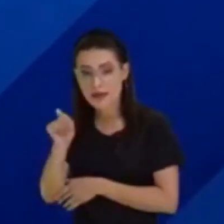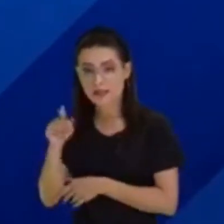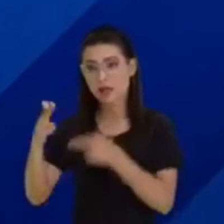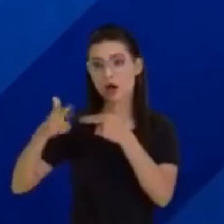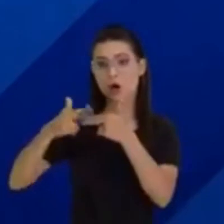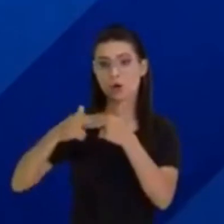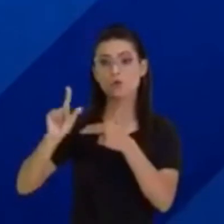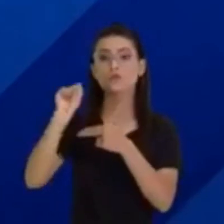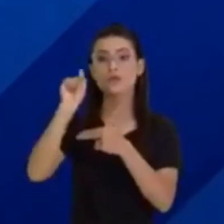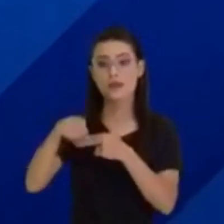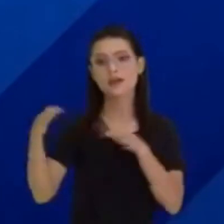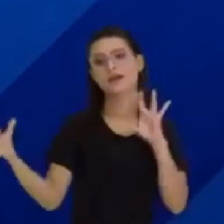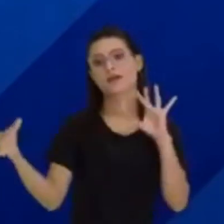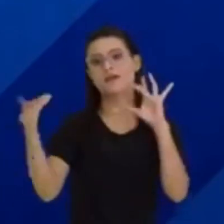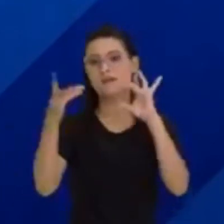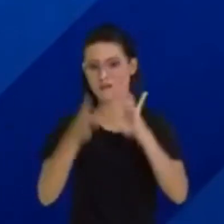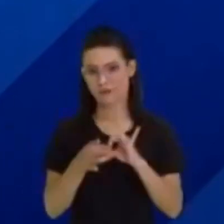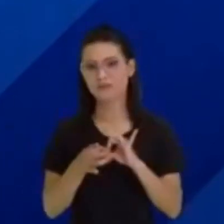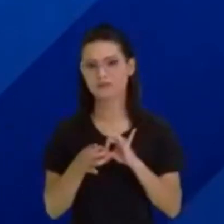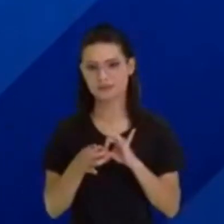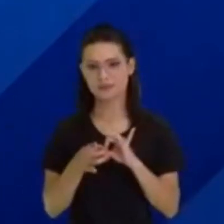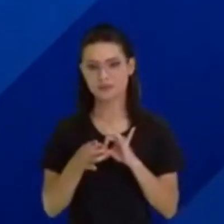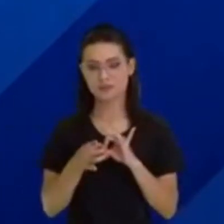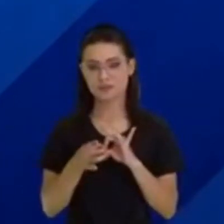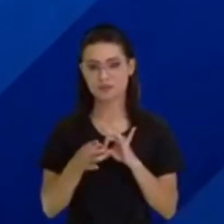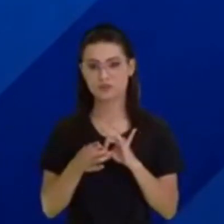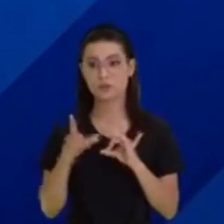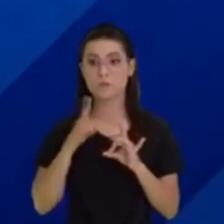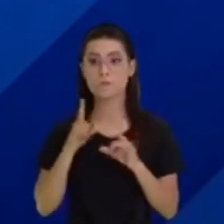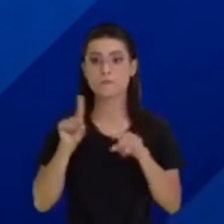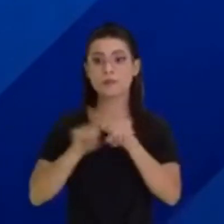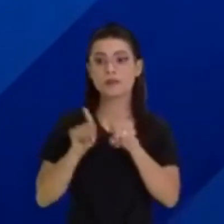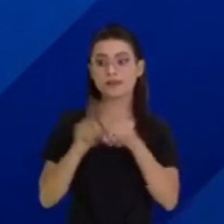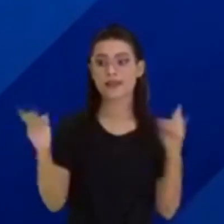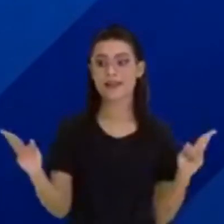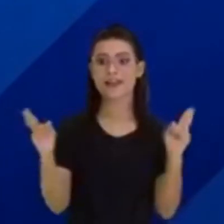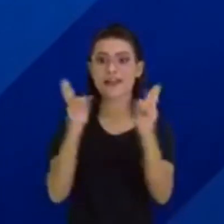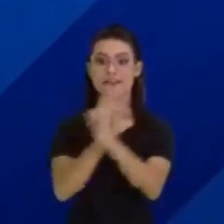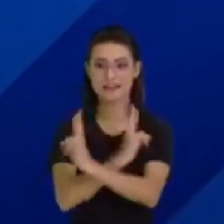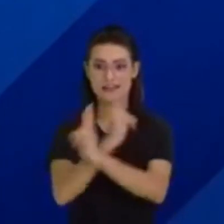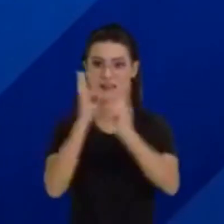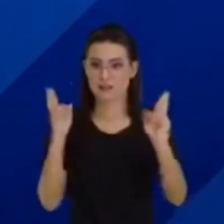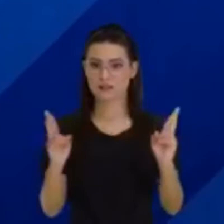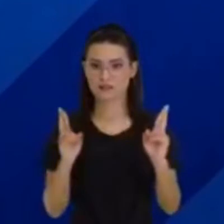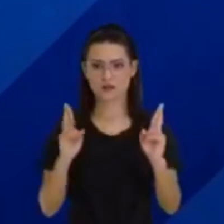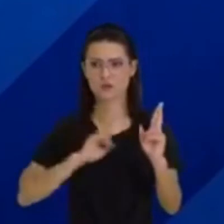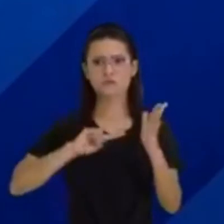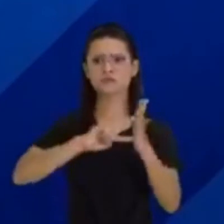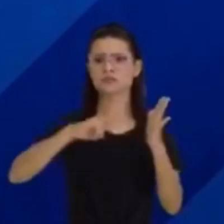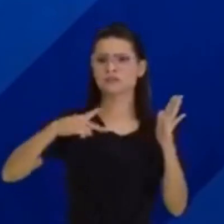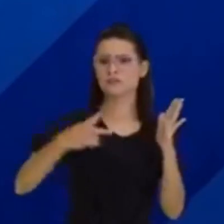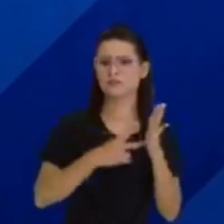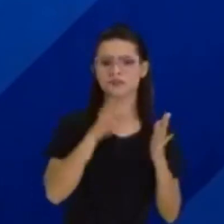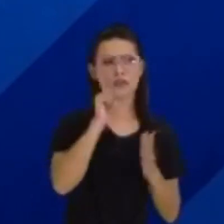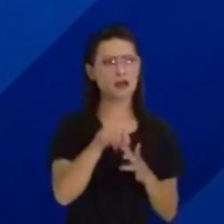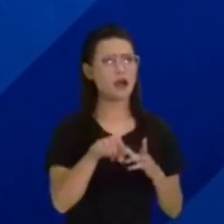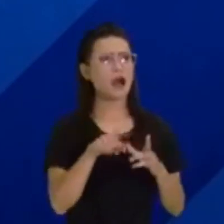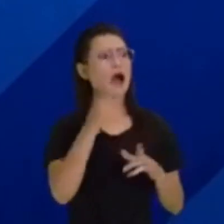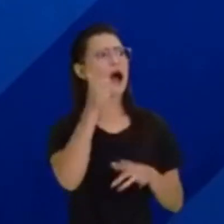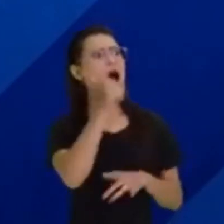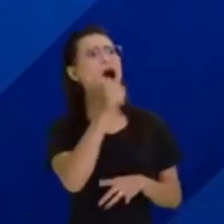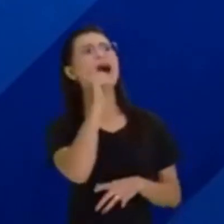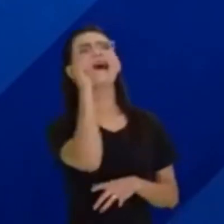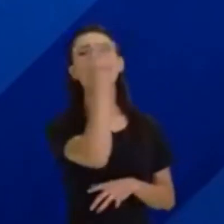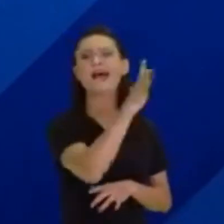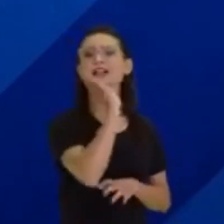funciona como conector, como conectivo. Ele está não retomando uma palavra que foi escrita